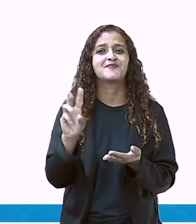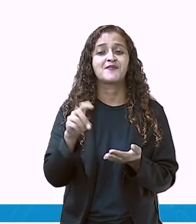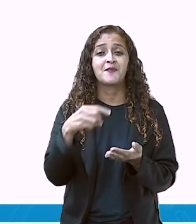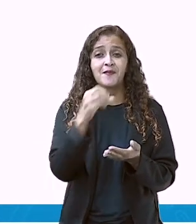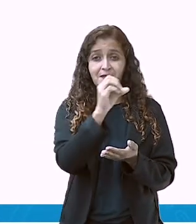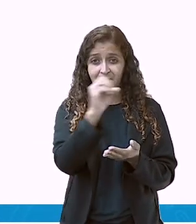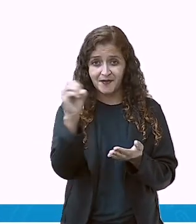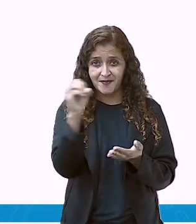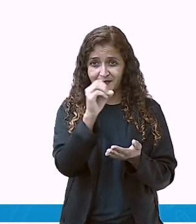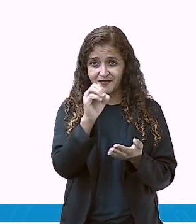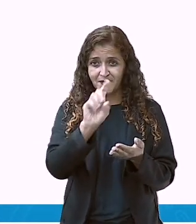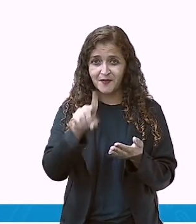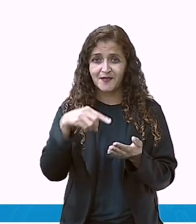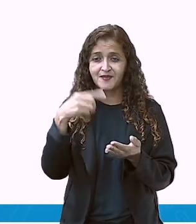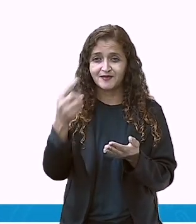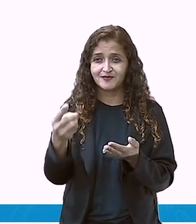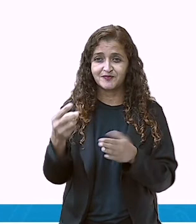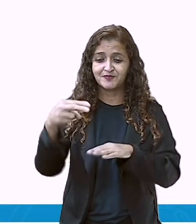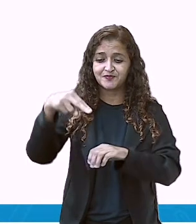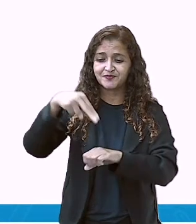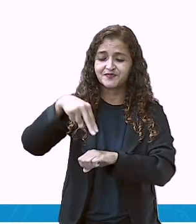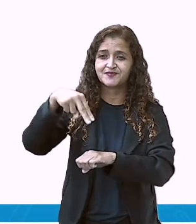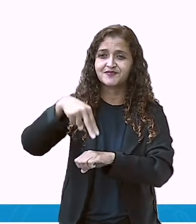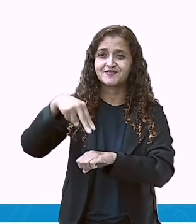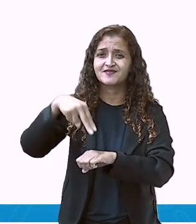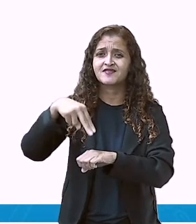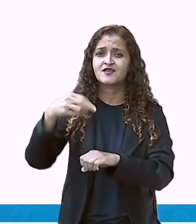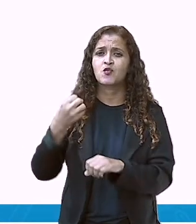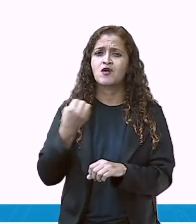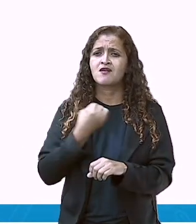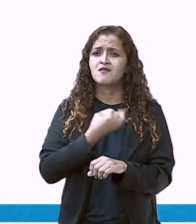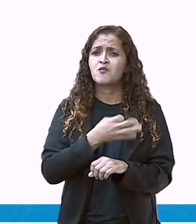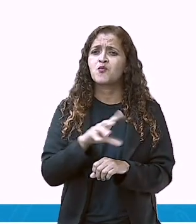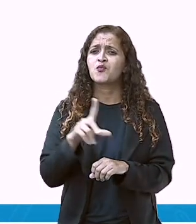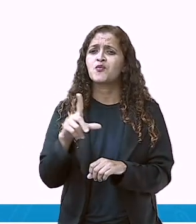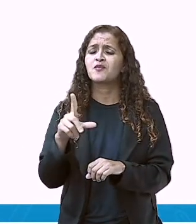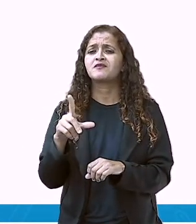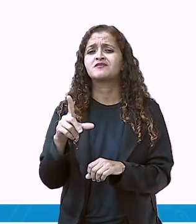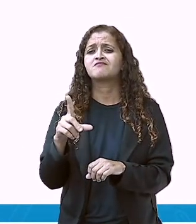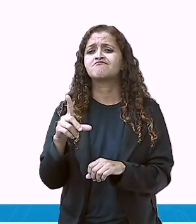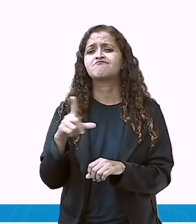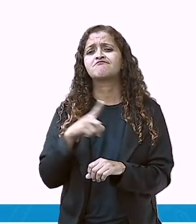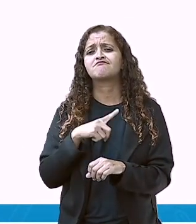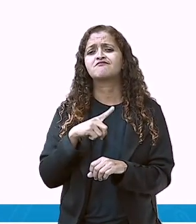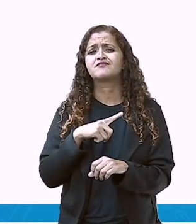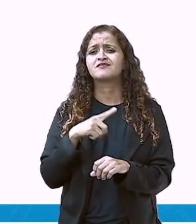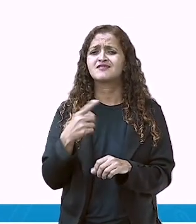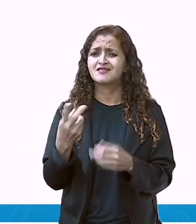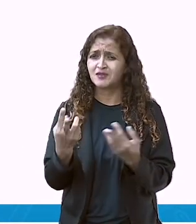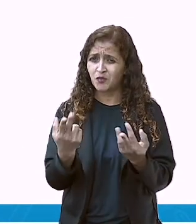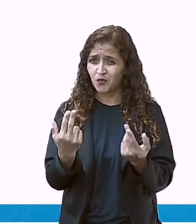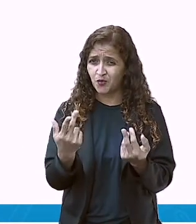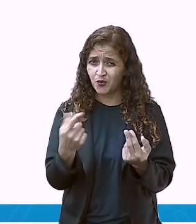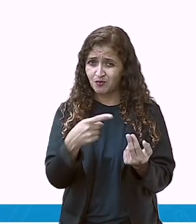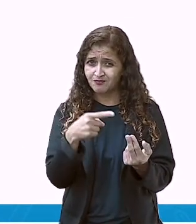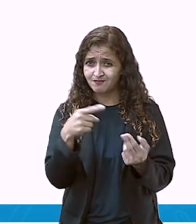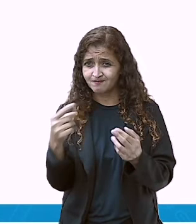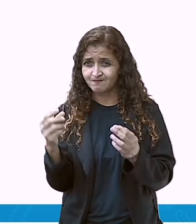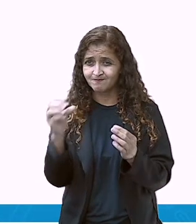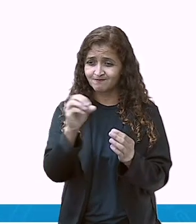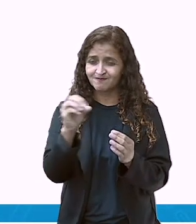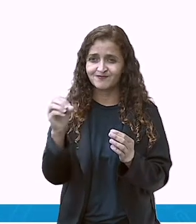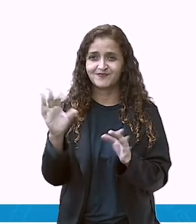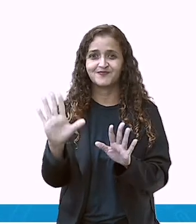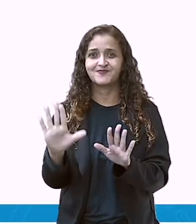novembro. Quantos dias tem o mês de novembro? Será que é a mesma quantidade do mesmo de outubro?